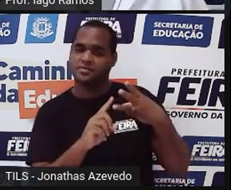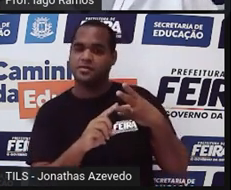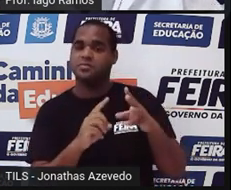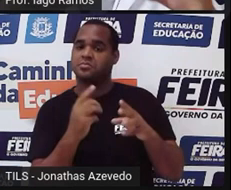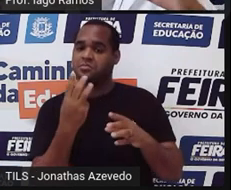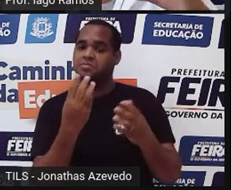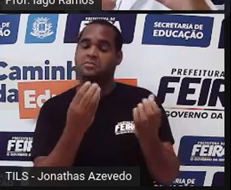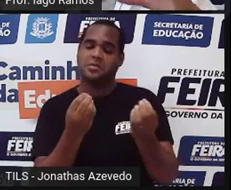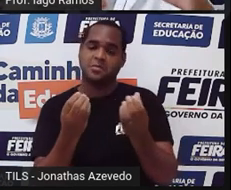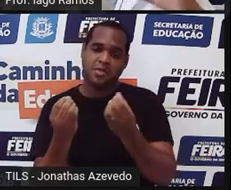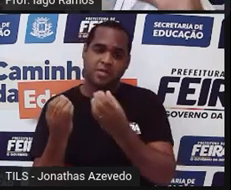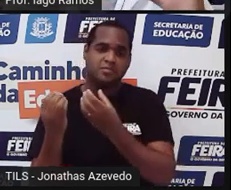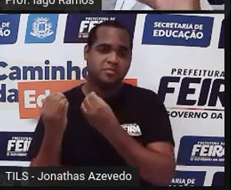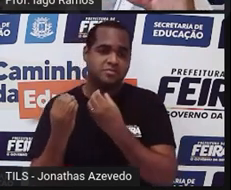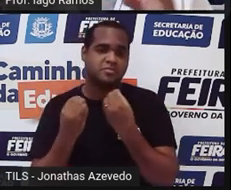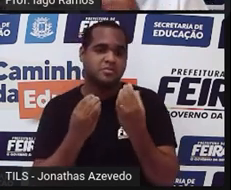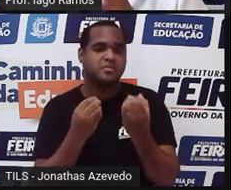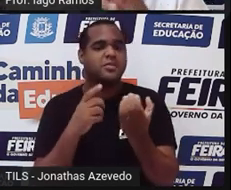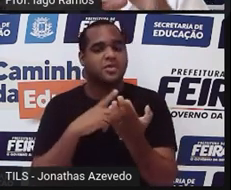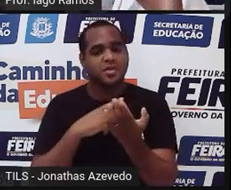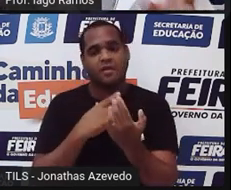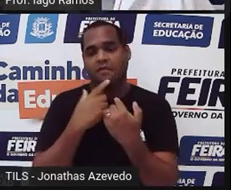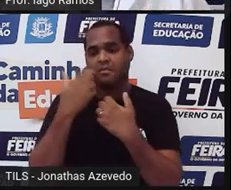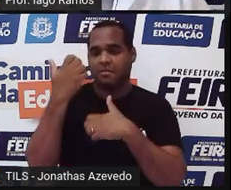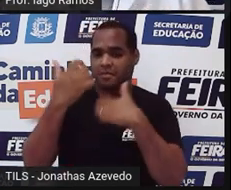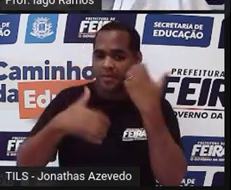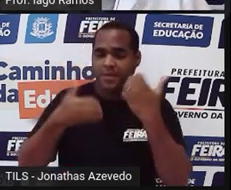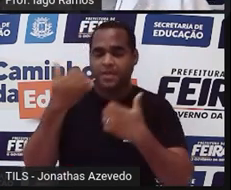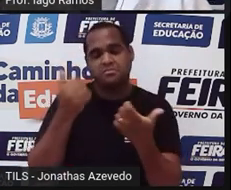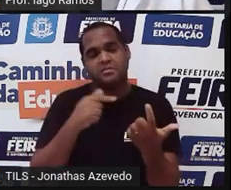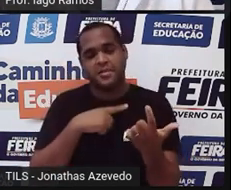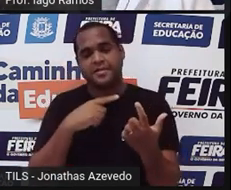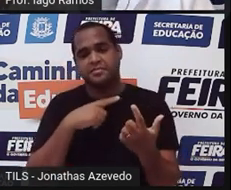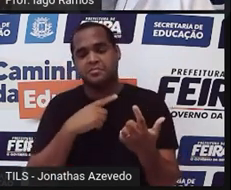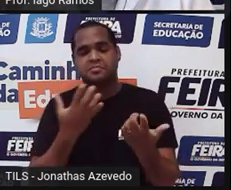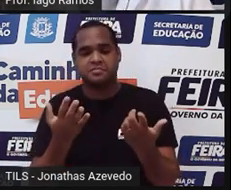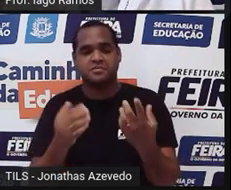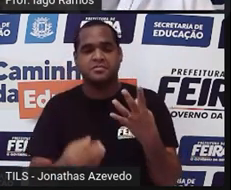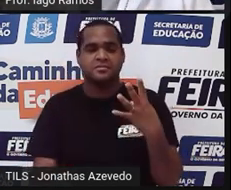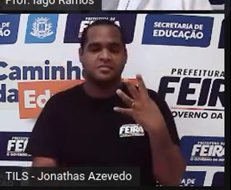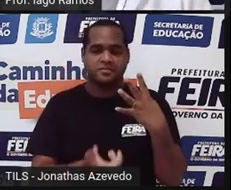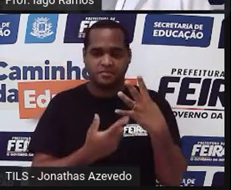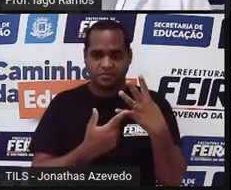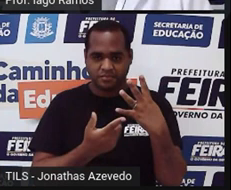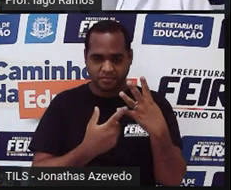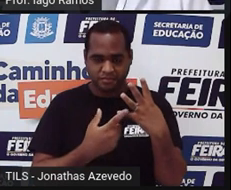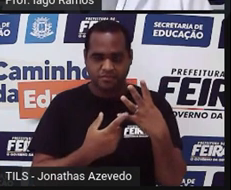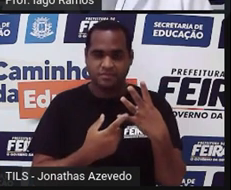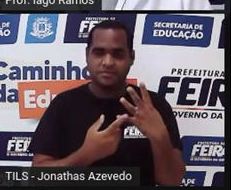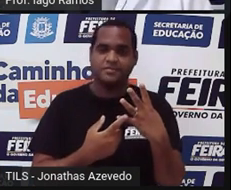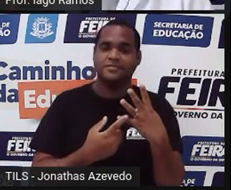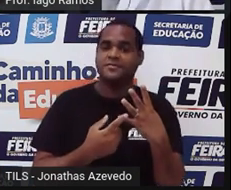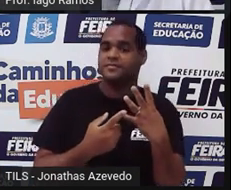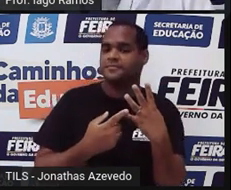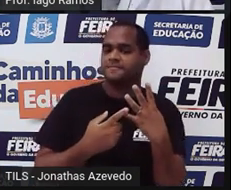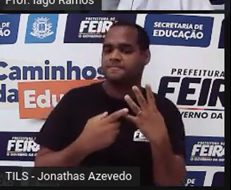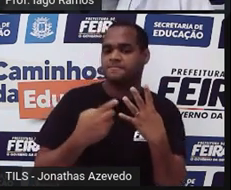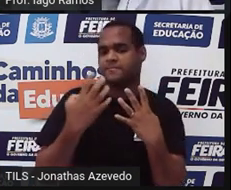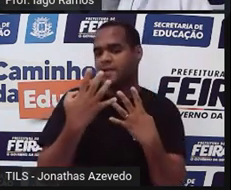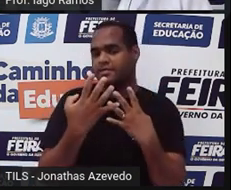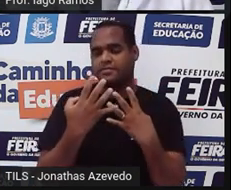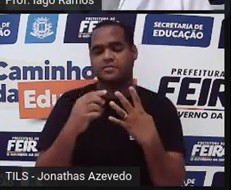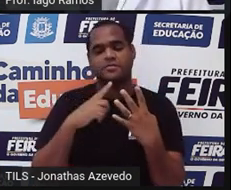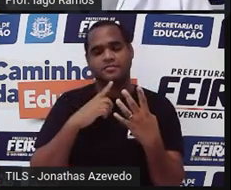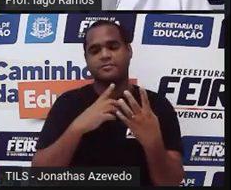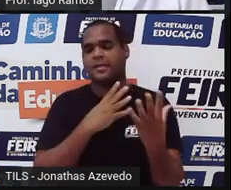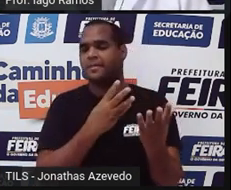aqui você entendeu a maioria das coisas que foram faladas, que foram mostradas. Para o número 3 em amarelo. Ou você pegou aí